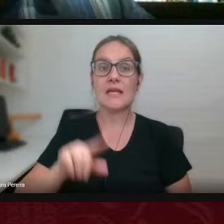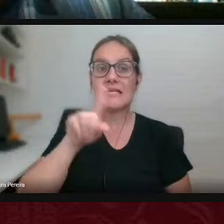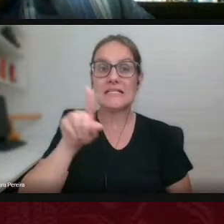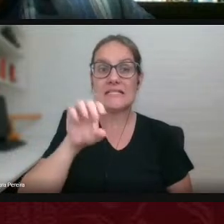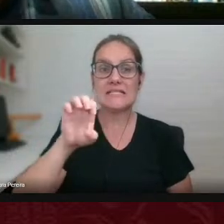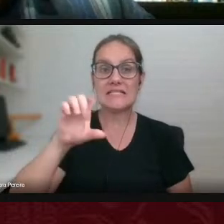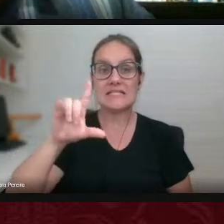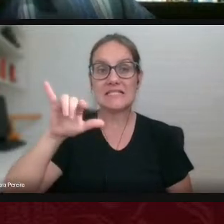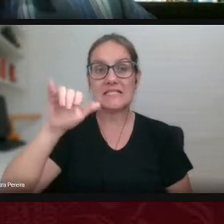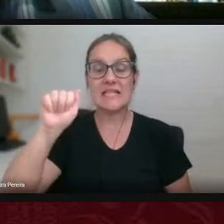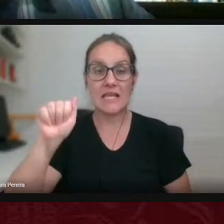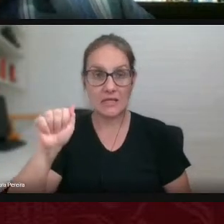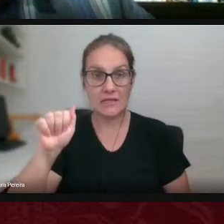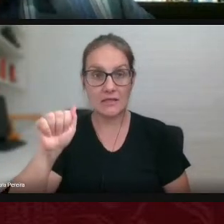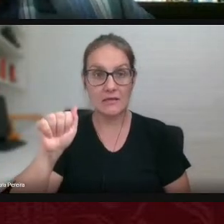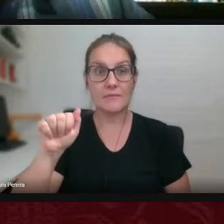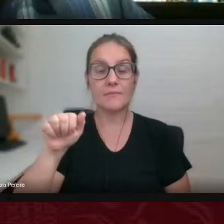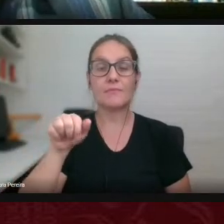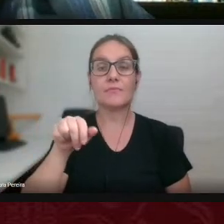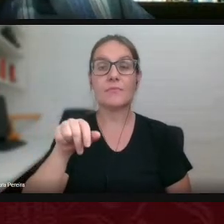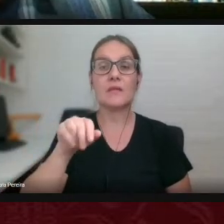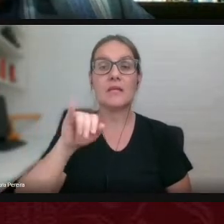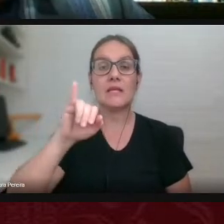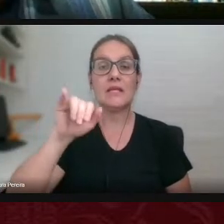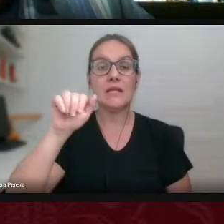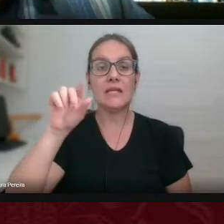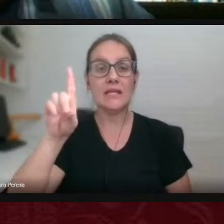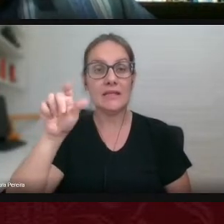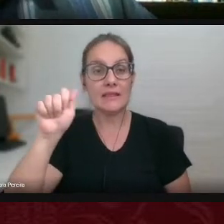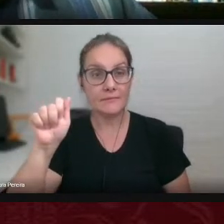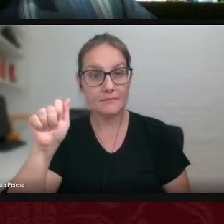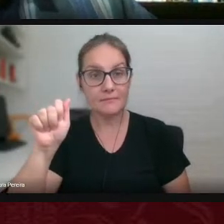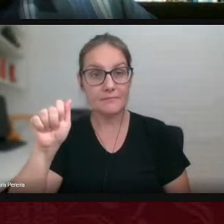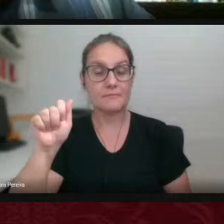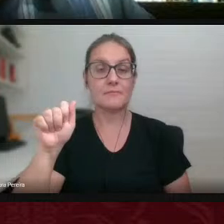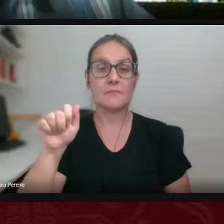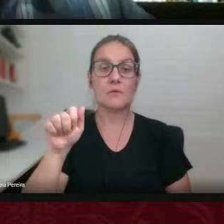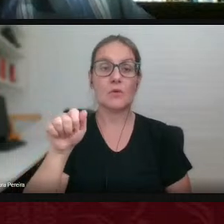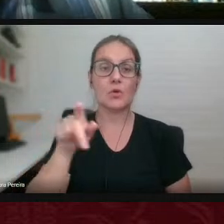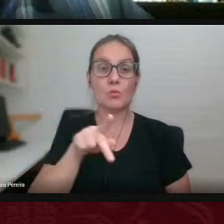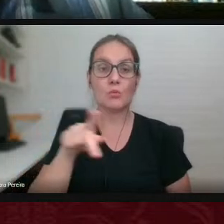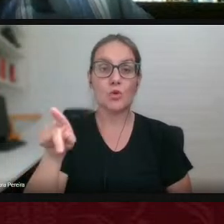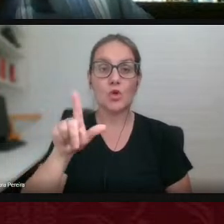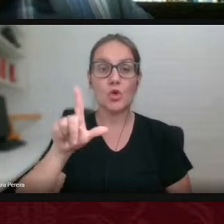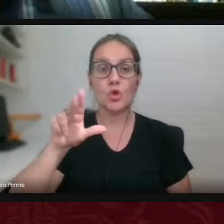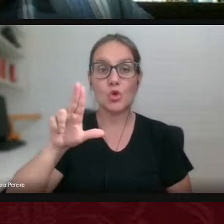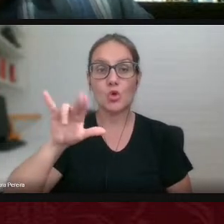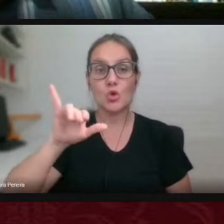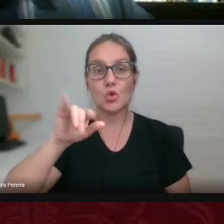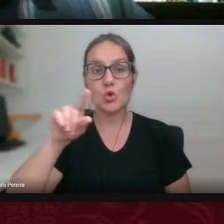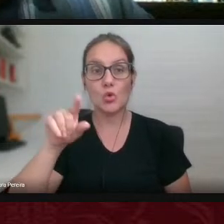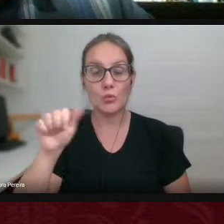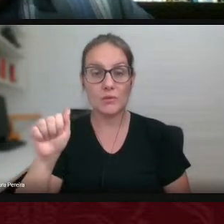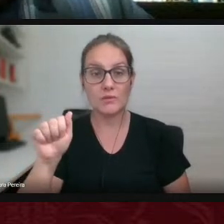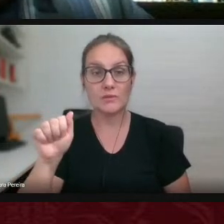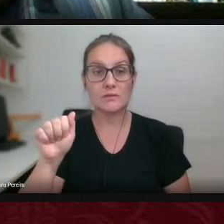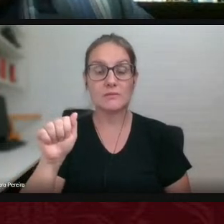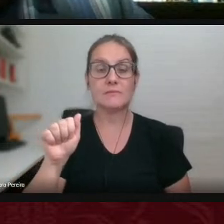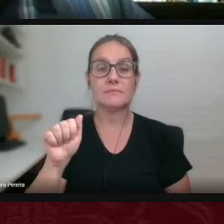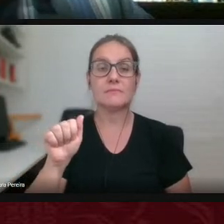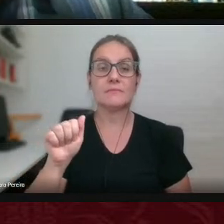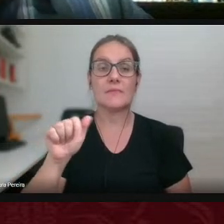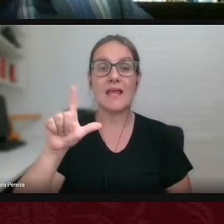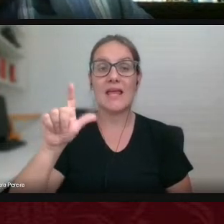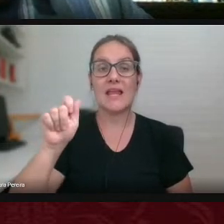Milani Parisotto a professora Ida Carneiro Martins o professor Luiz Rogério Romero a professora